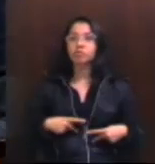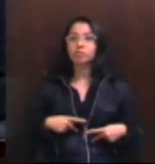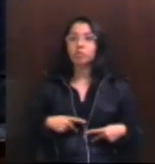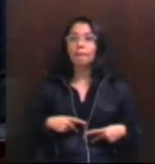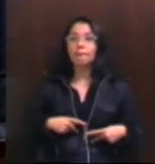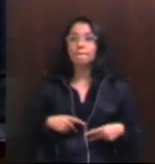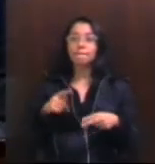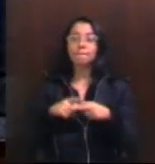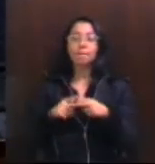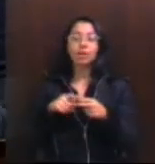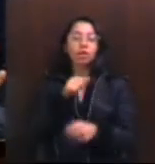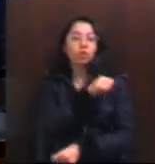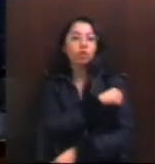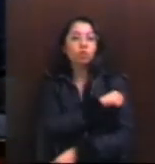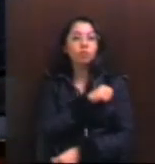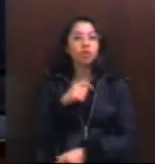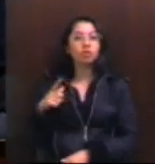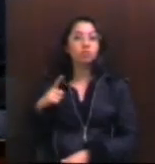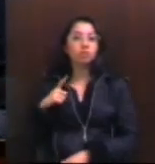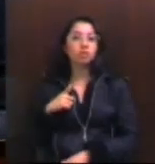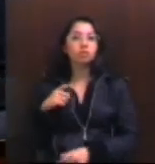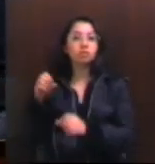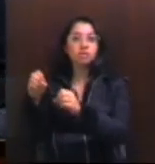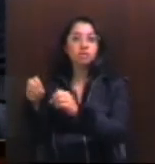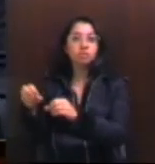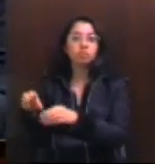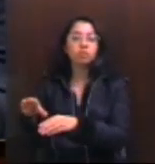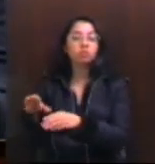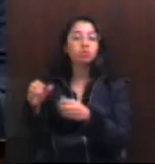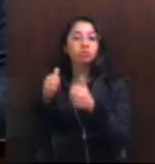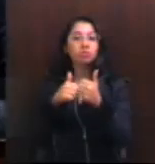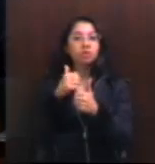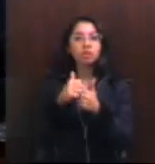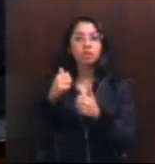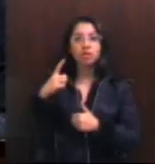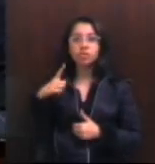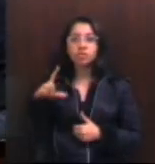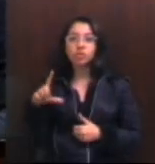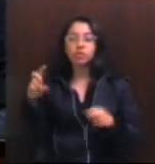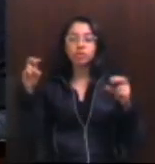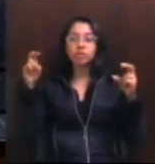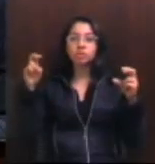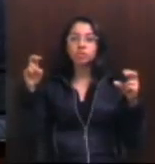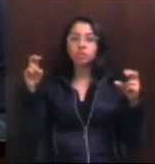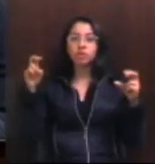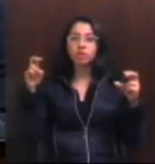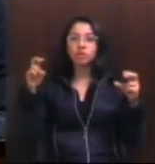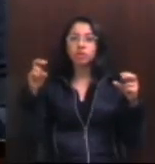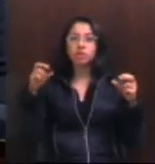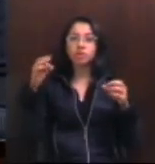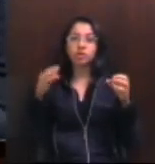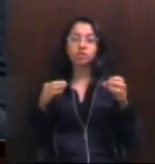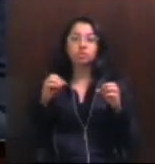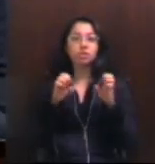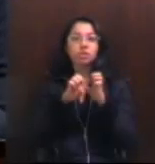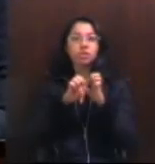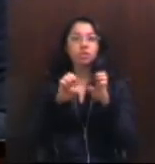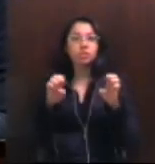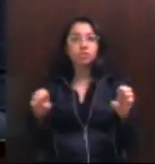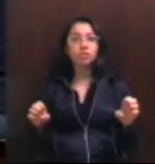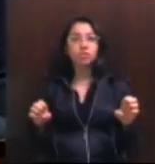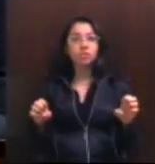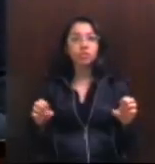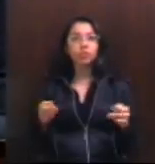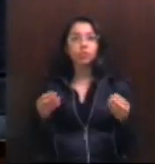educação com qualidade. Outras escolas têm outras questões pontuais relacionadas à infraestrutura, deputada Regina,